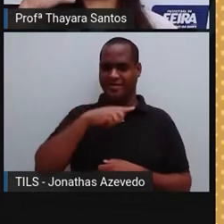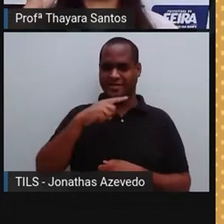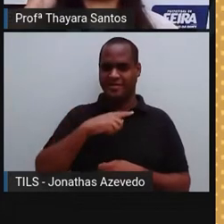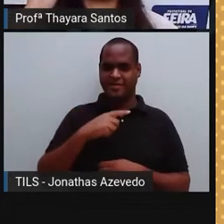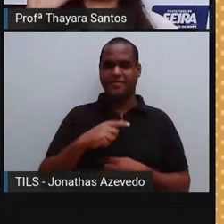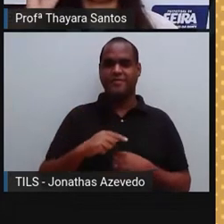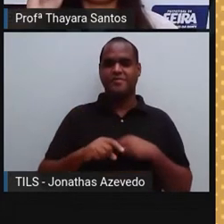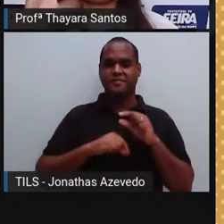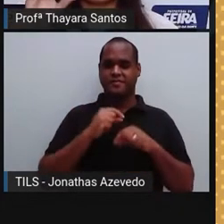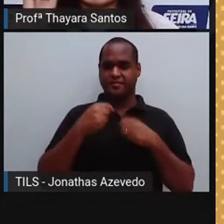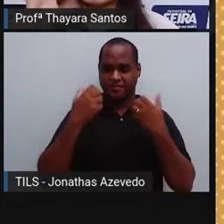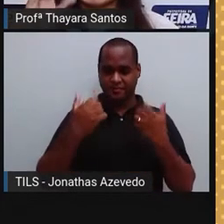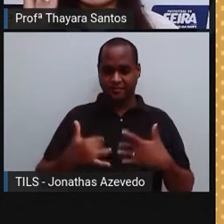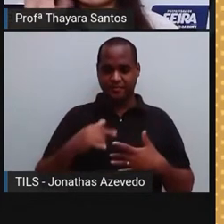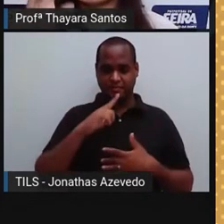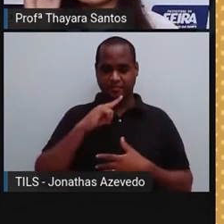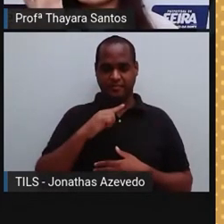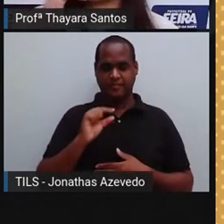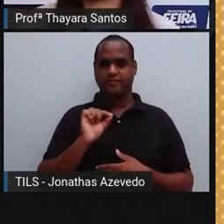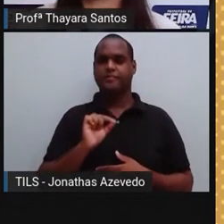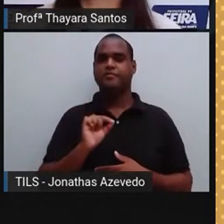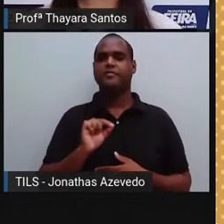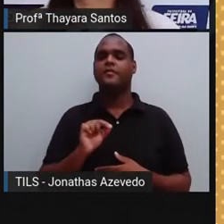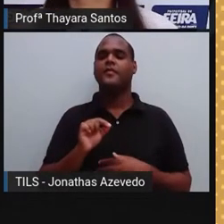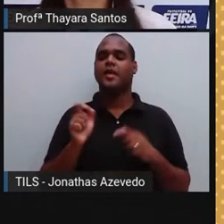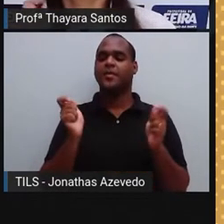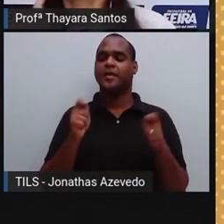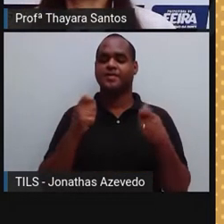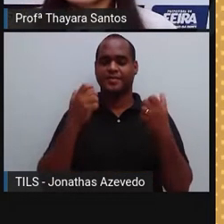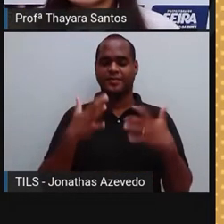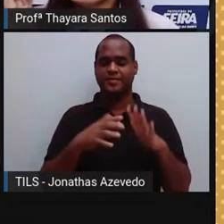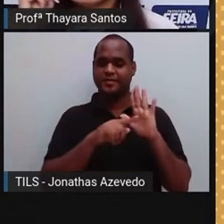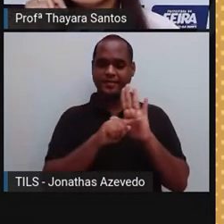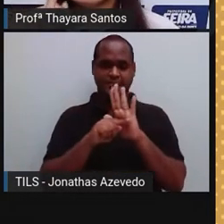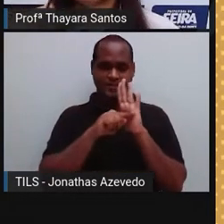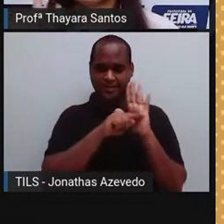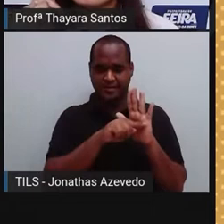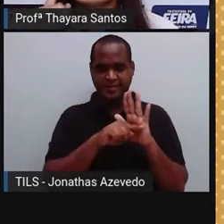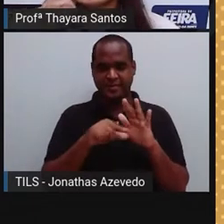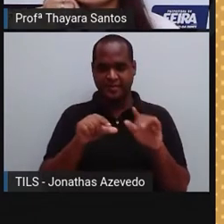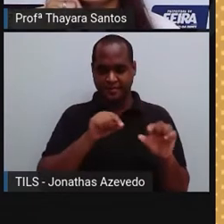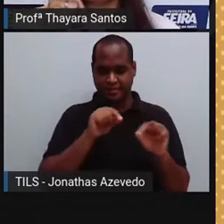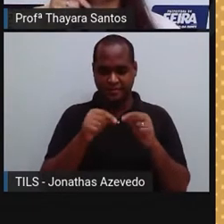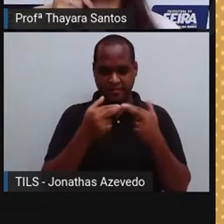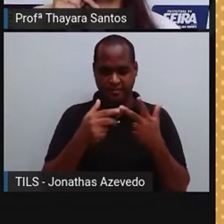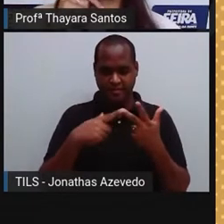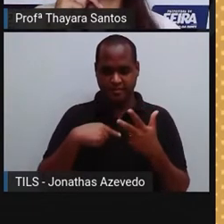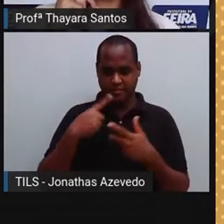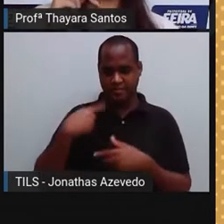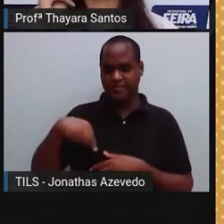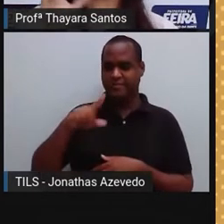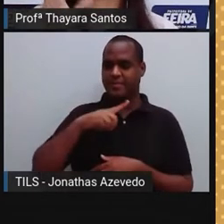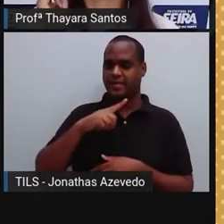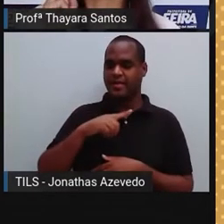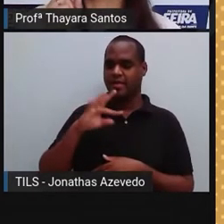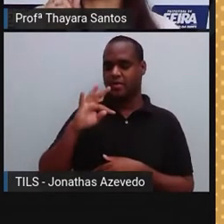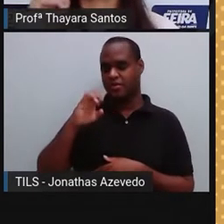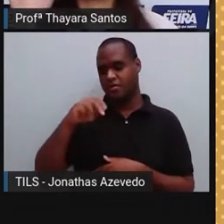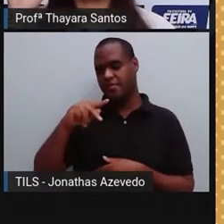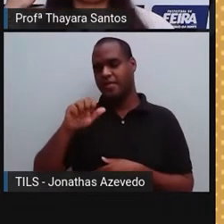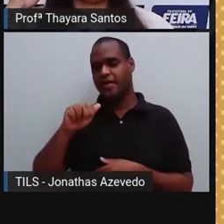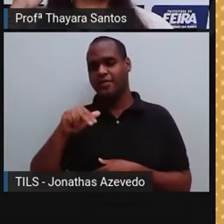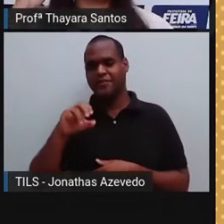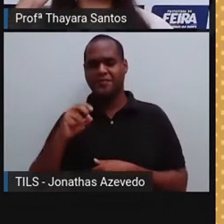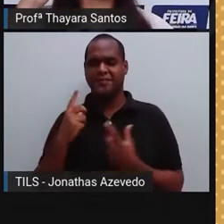caixa de som não fica fazendo umas coisas assim, dando esses estímulos? Então, o nosso tímpano, ele faz a mesma